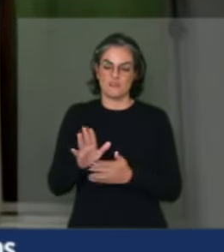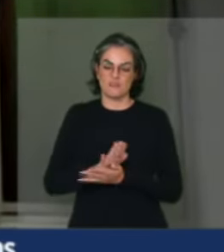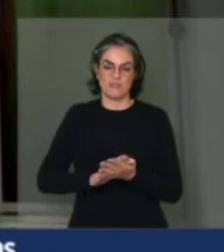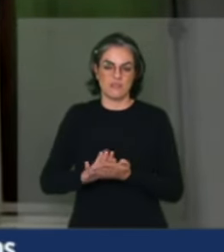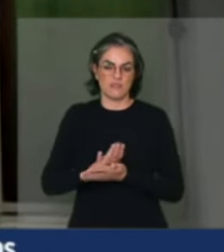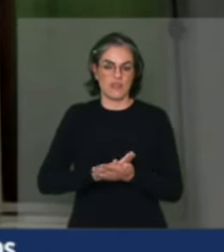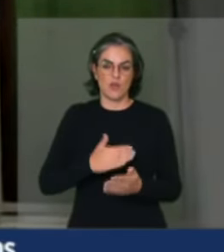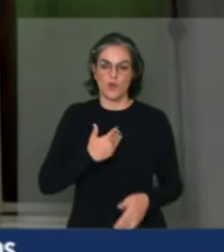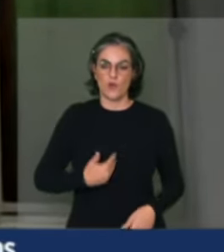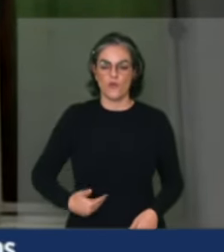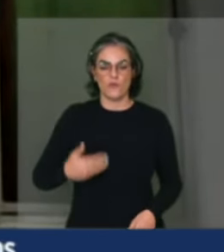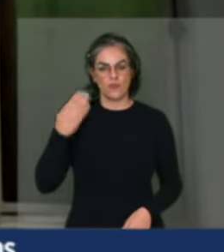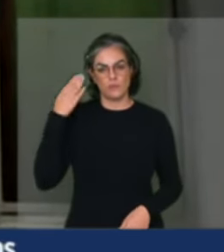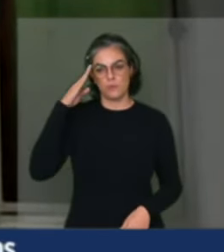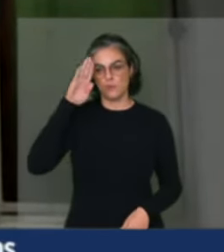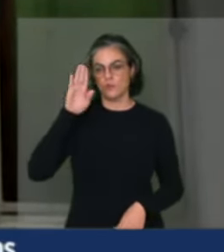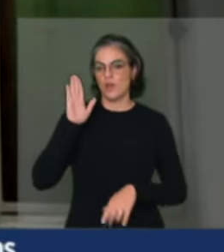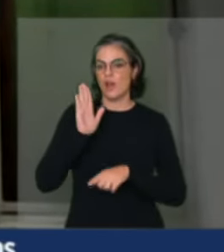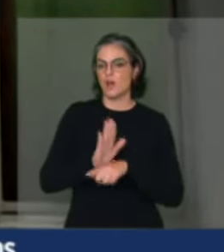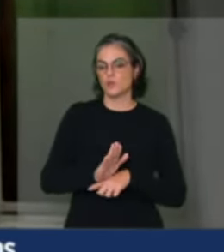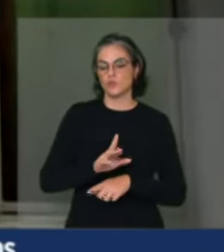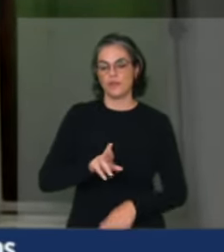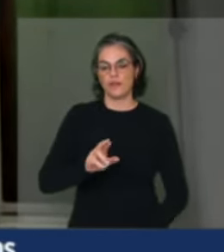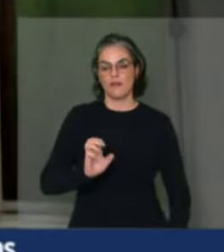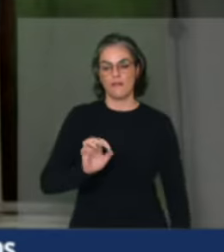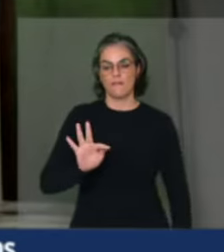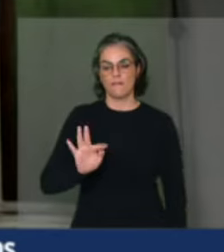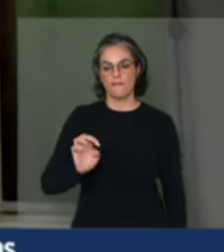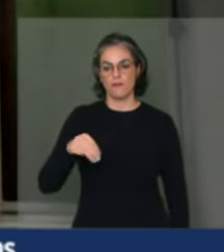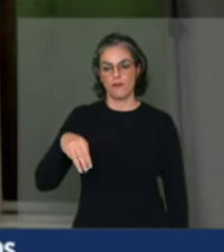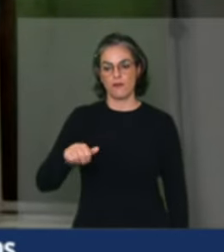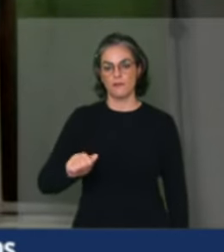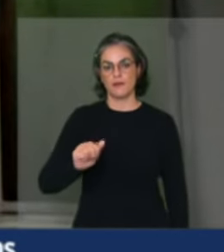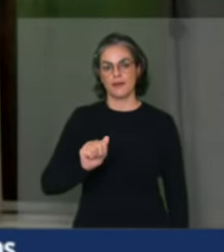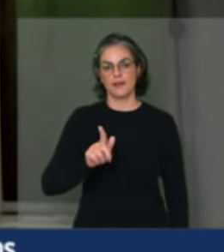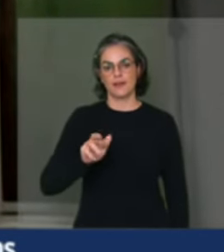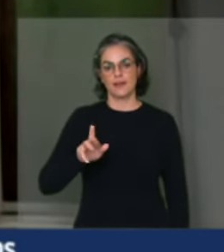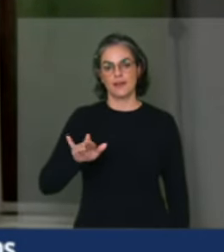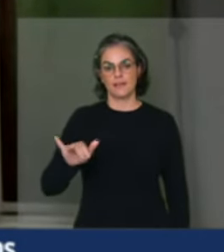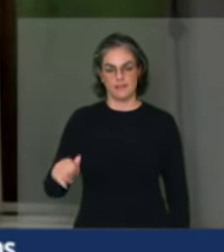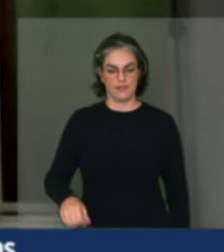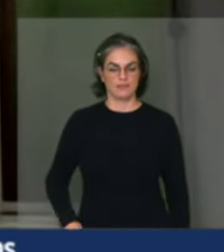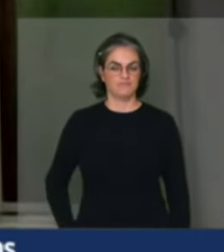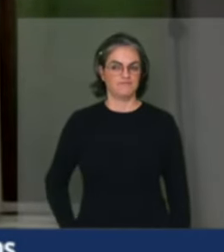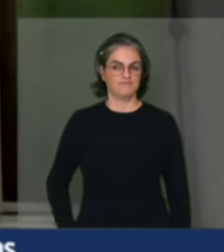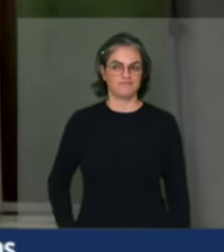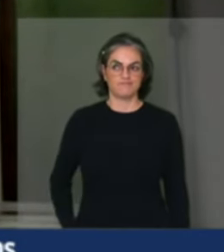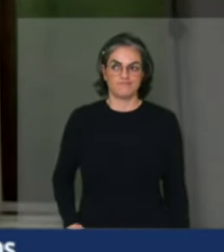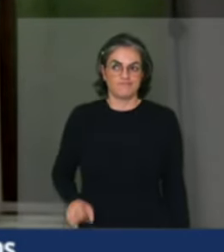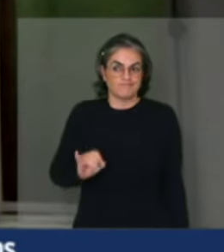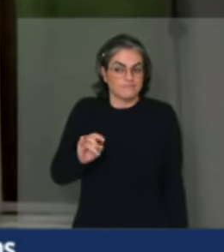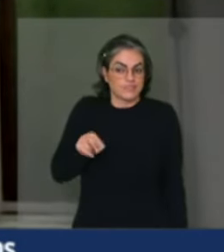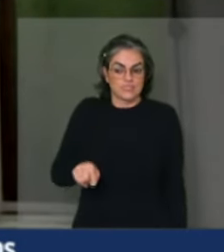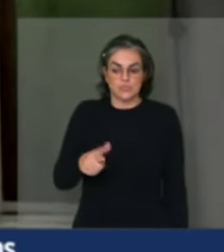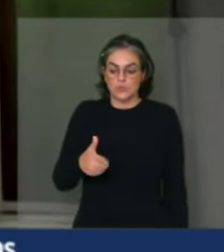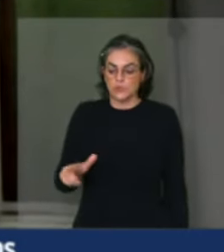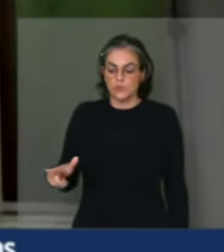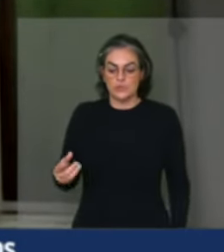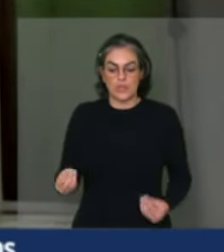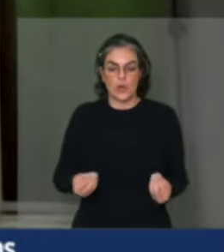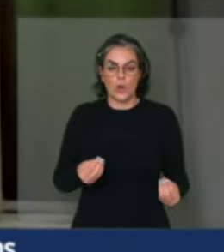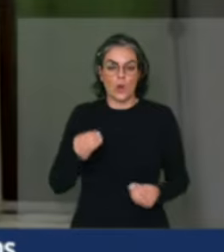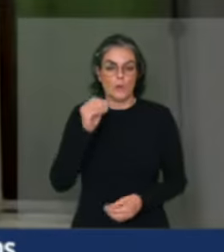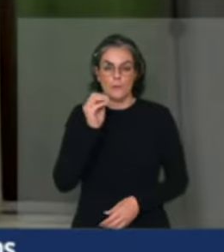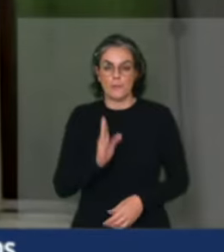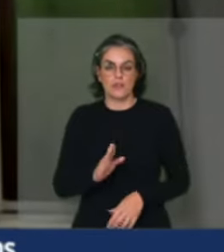avanço da reforma agrária e, sem reforma agrária, um país não pode dizer que é desenvolvido ou se